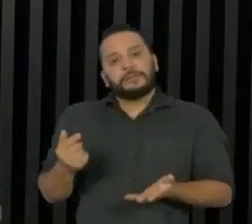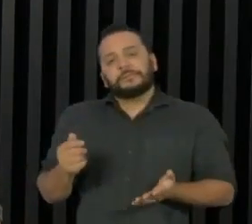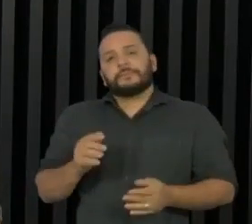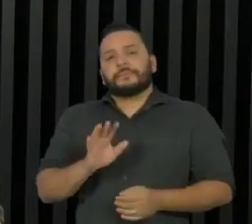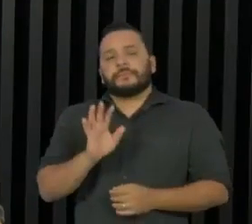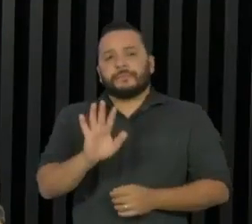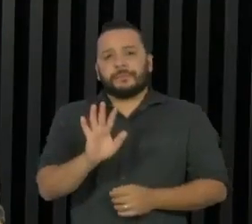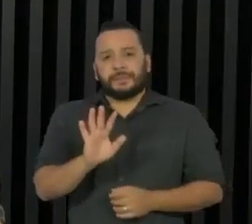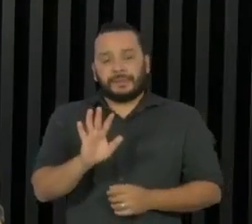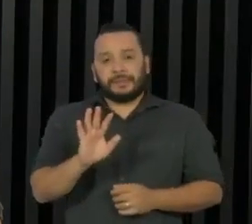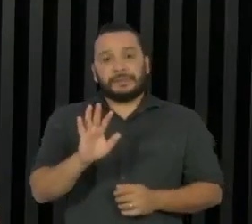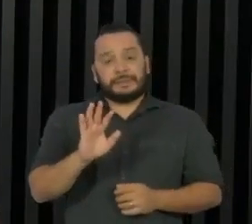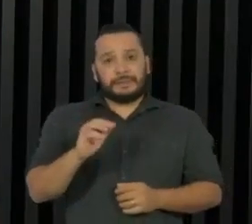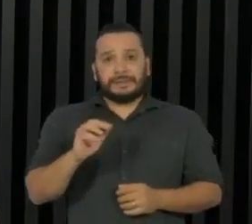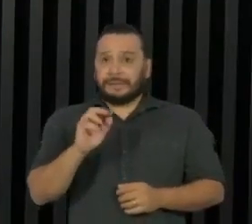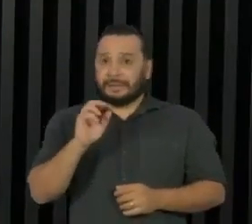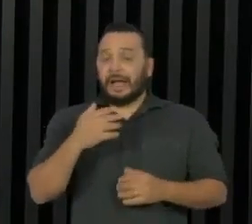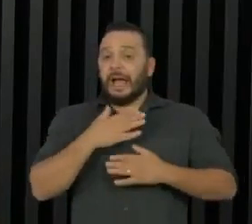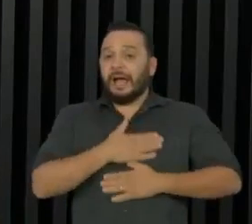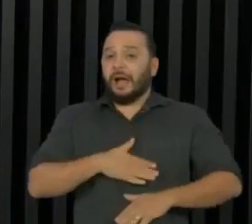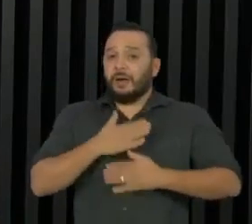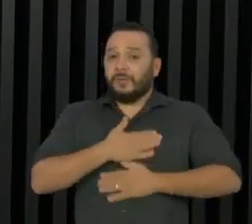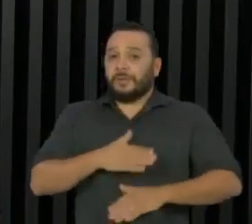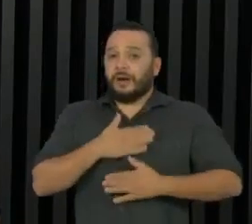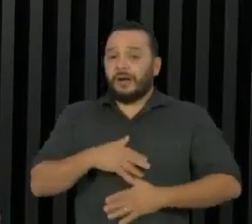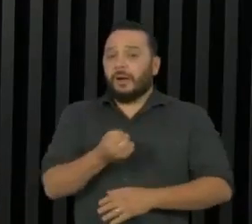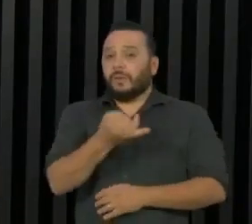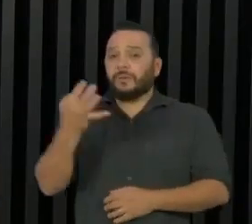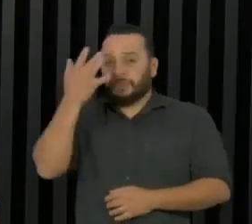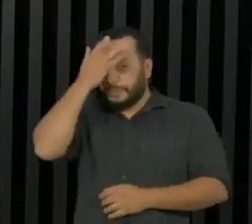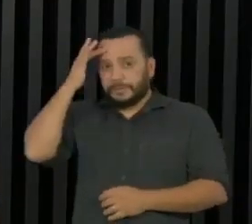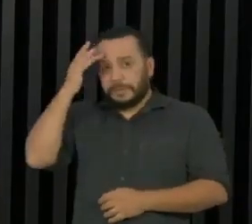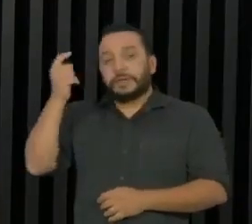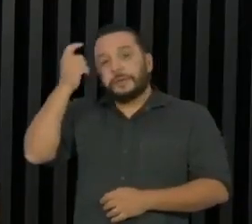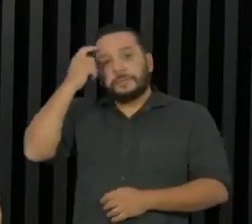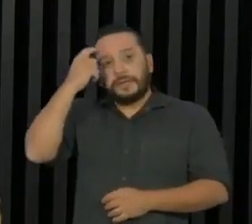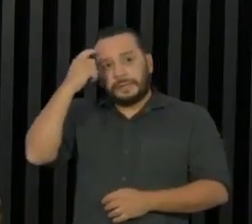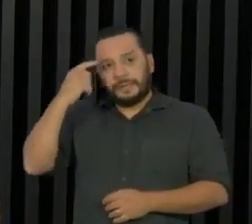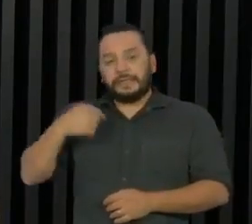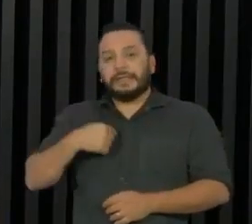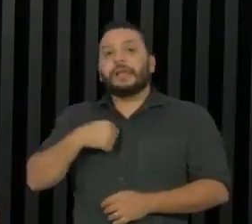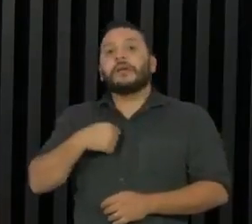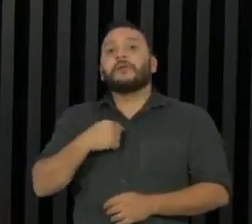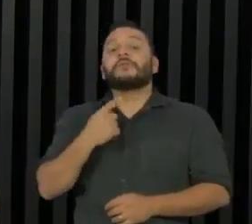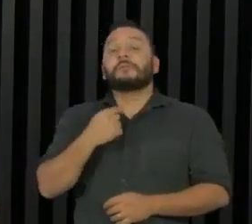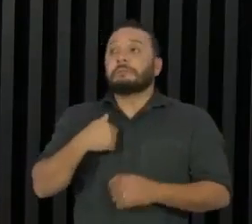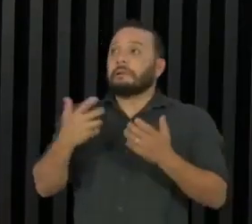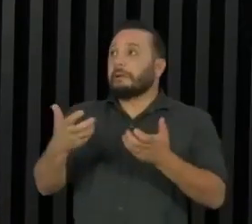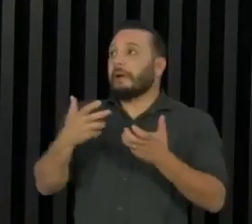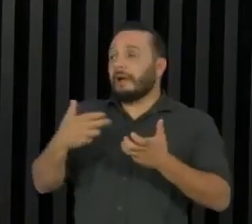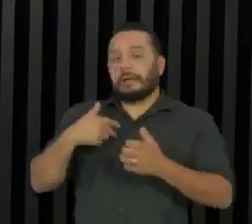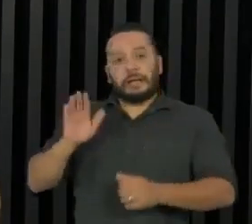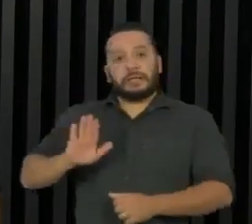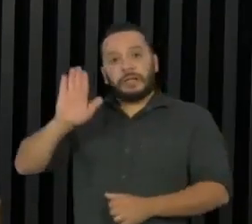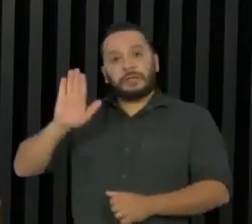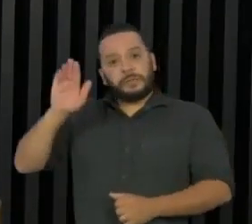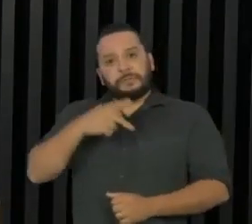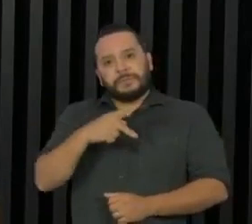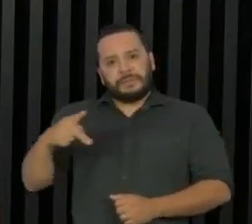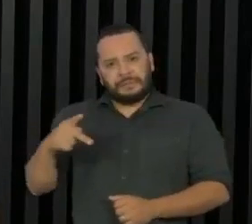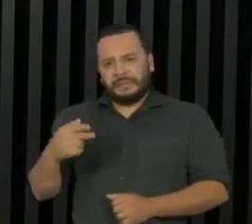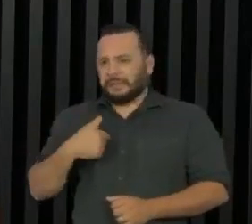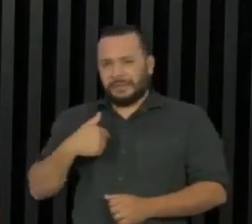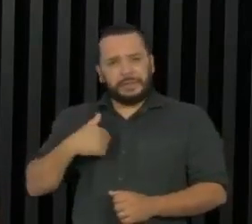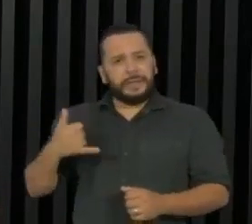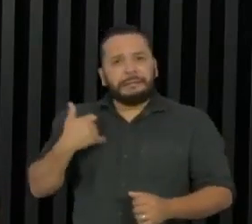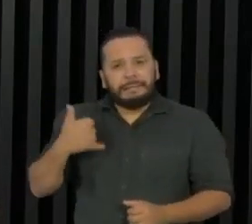isso. Inclusive, até para acalmar os ânimos de algumas pessoas que ficam achando que eu tenho alguma intenção de candidatura presidencial, eu não tenho nem idade